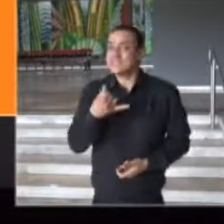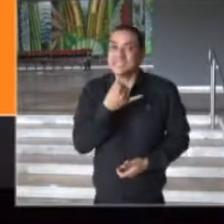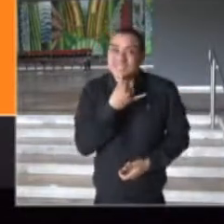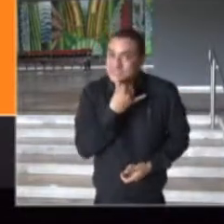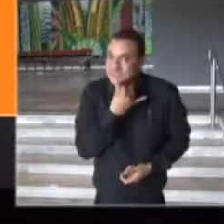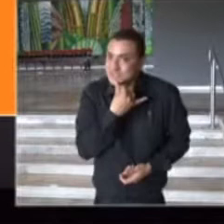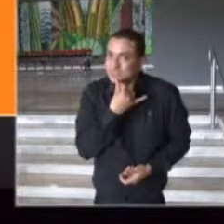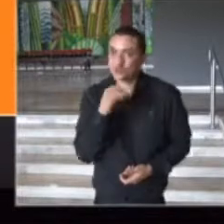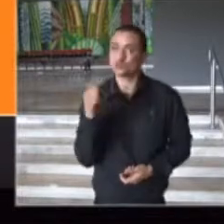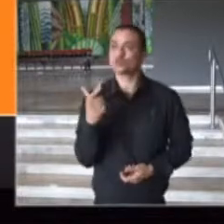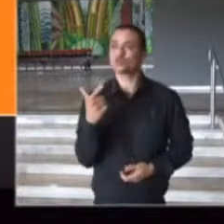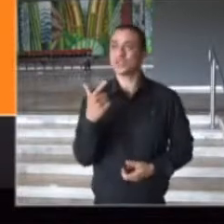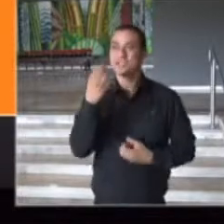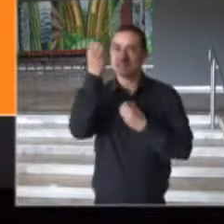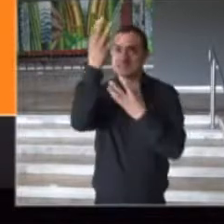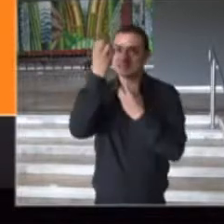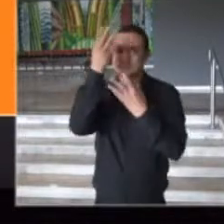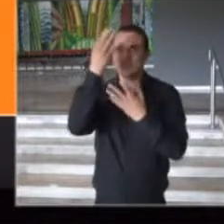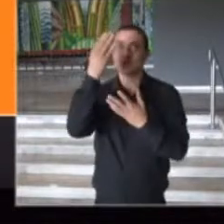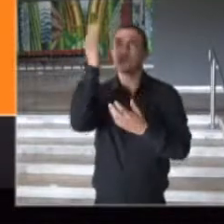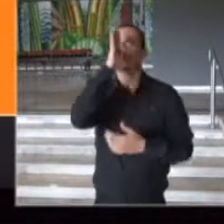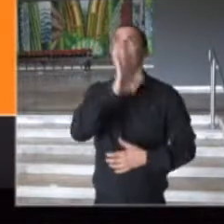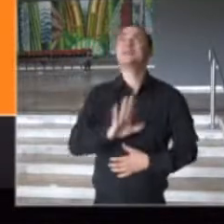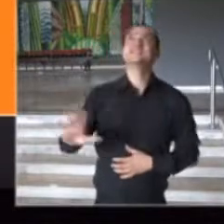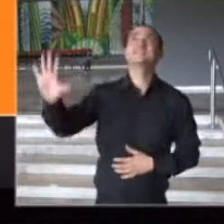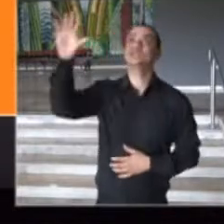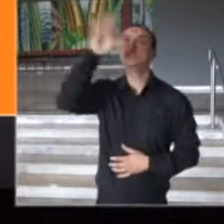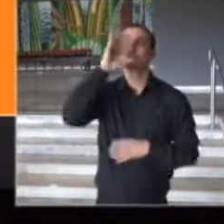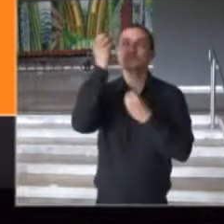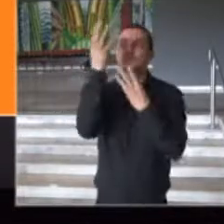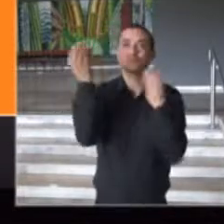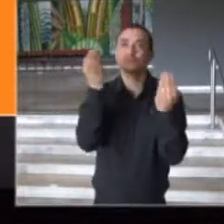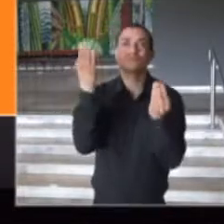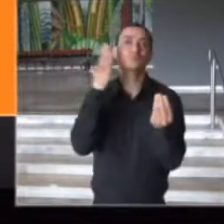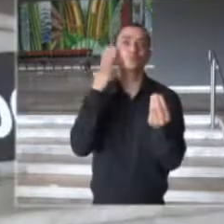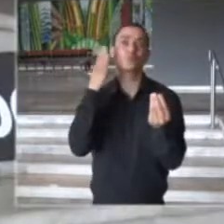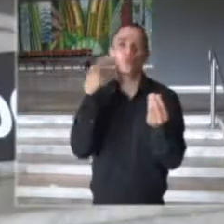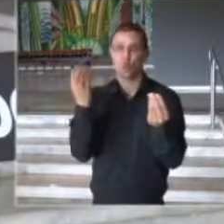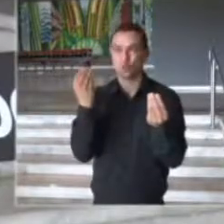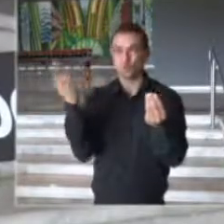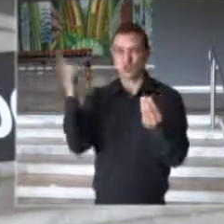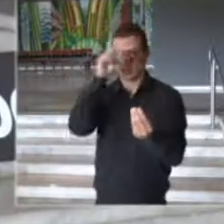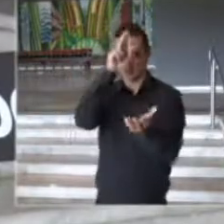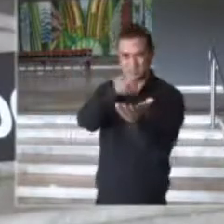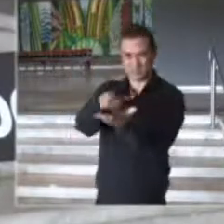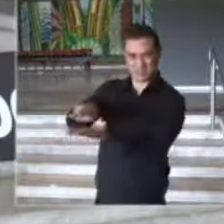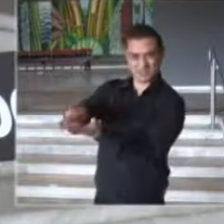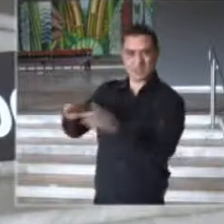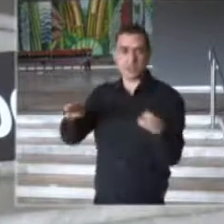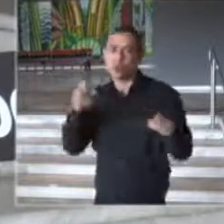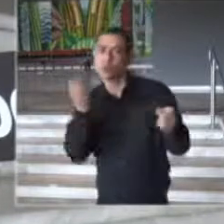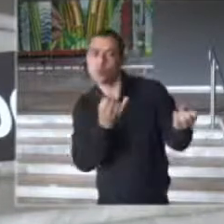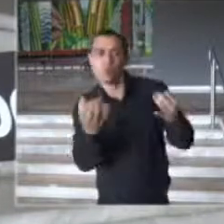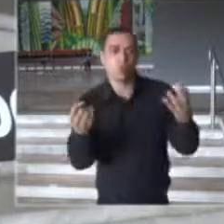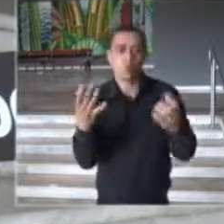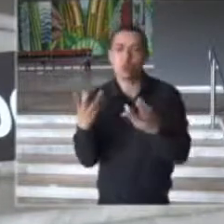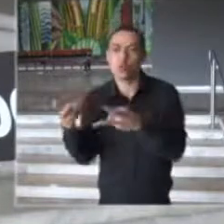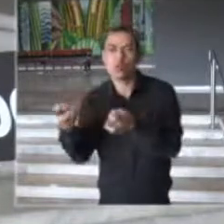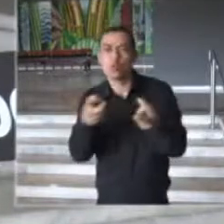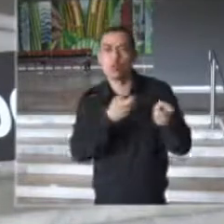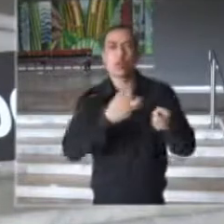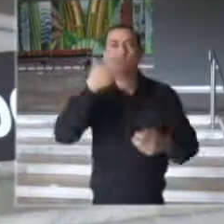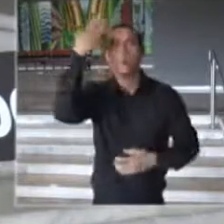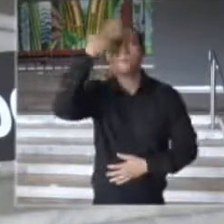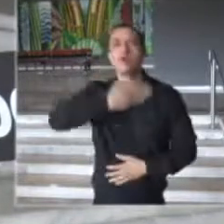temos dados no país para poder desdobrar essas internações, para poder mostrar